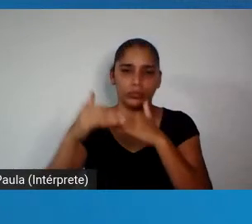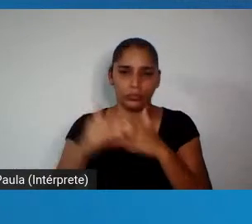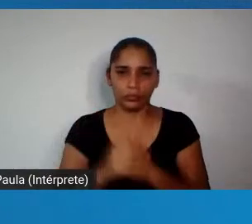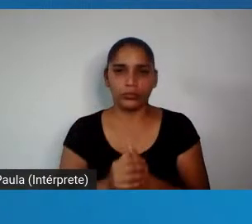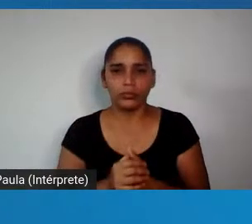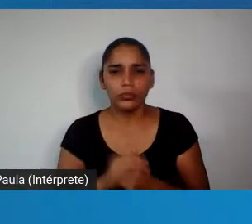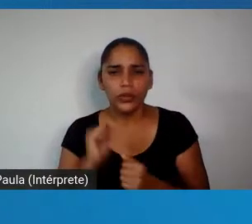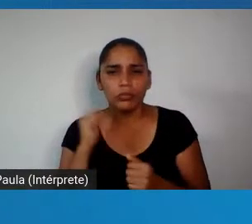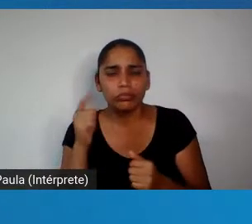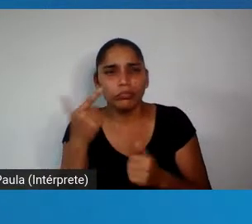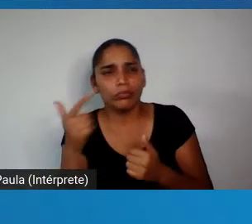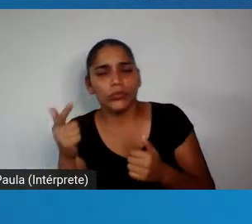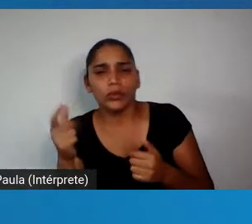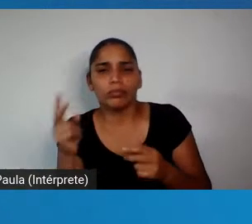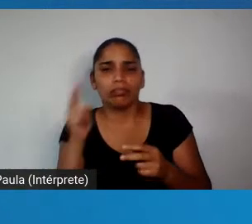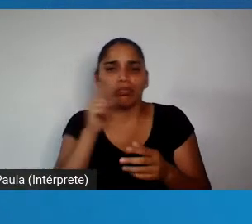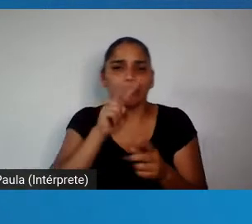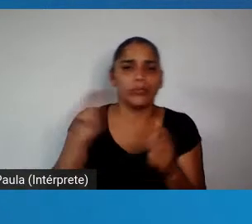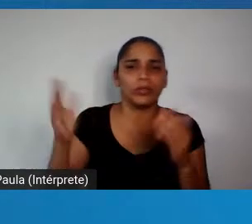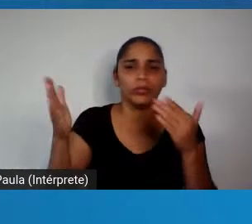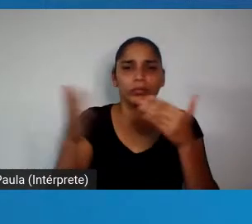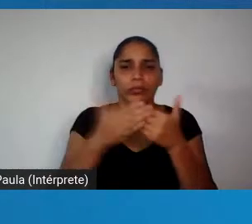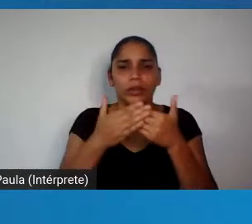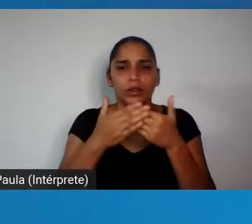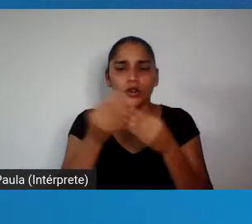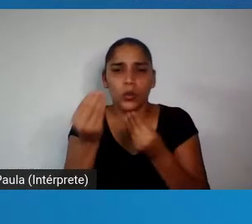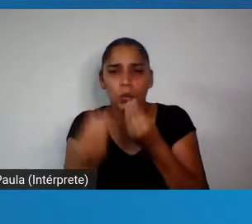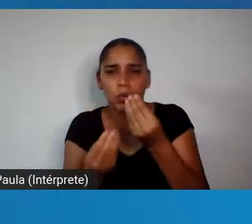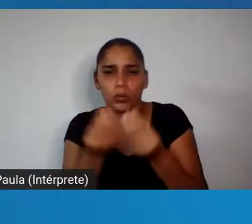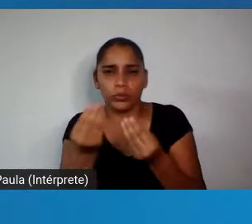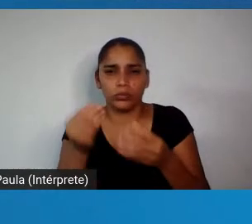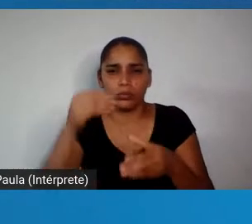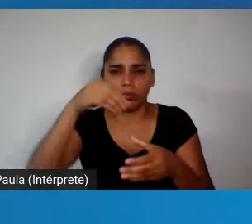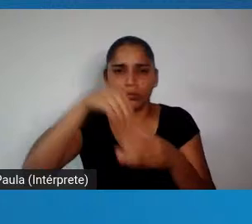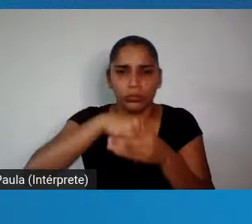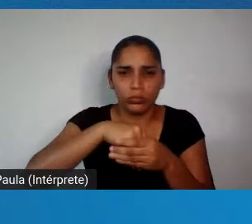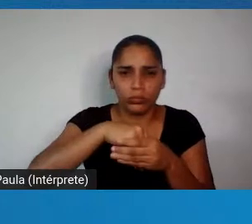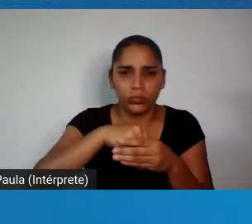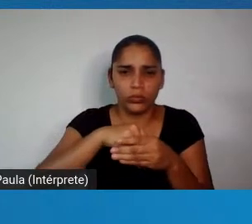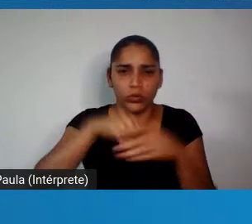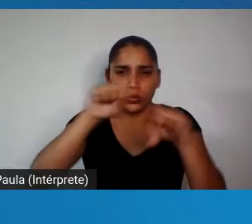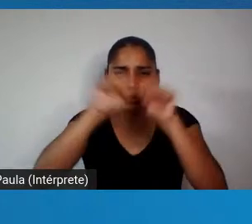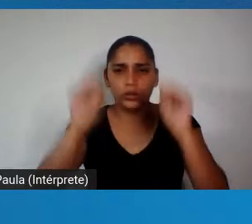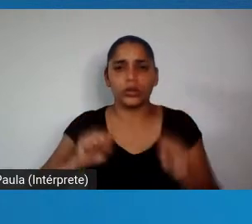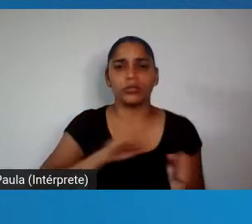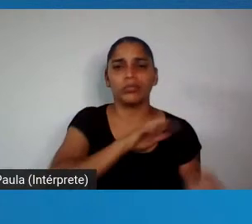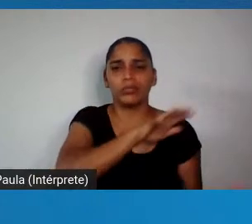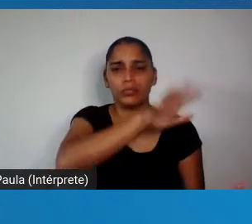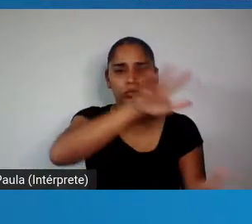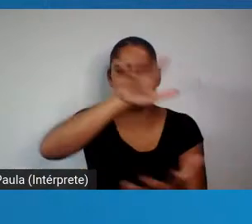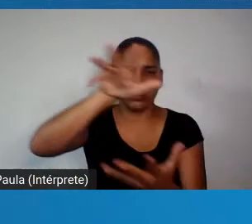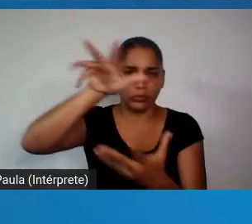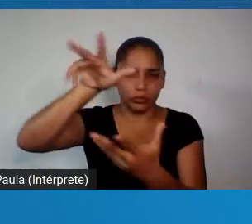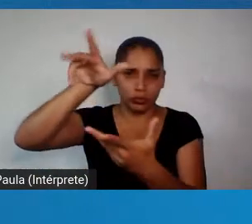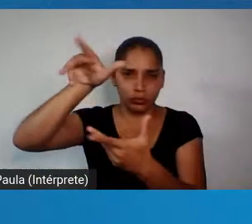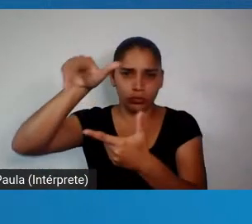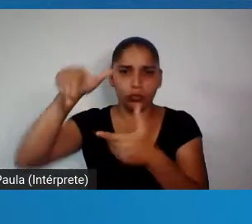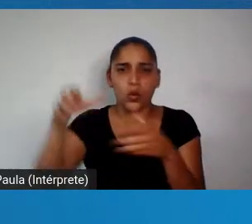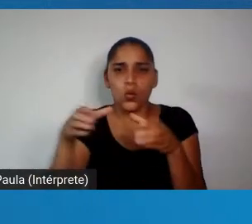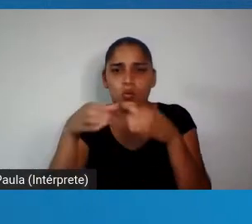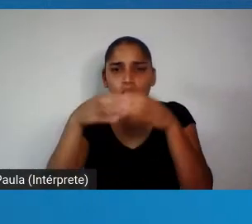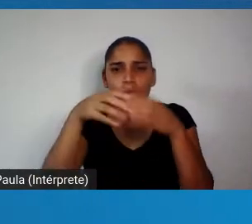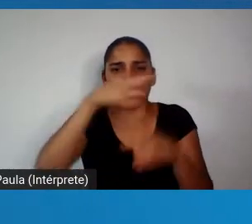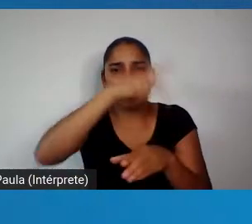fechada. Nós vamos fazer parte de um sistema global no grupo de países que tem